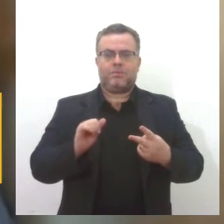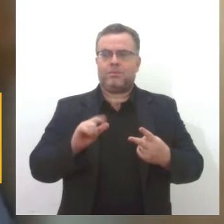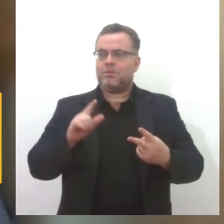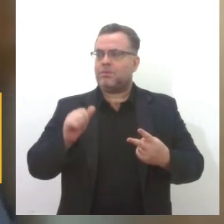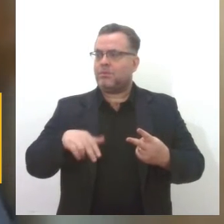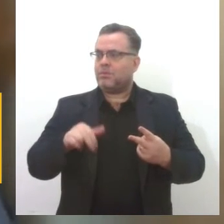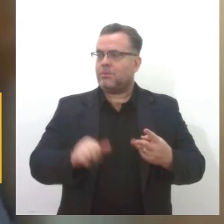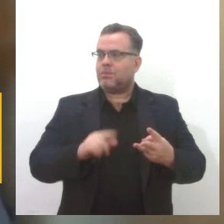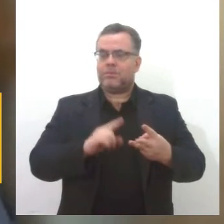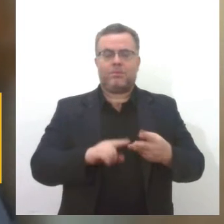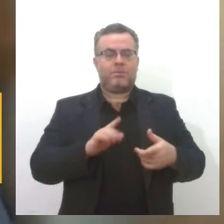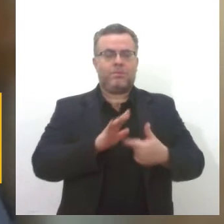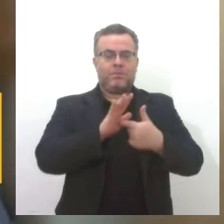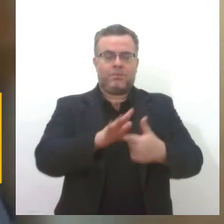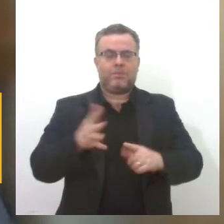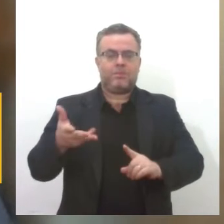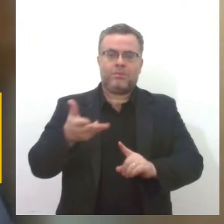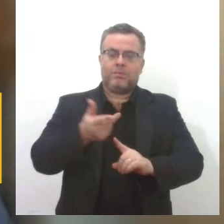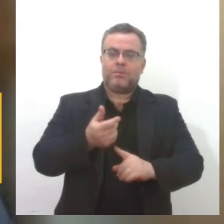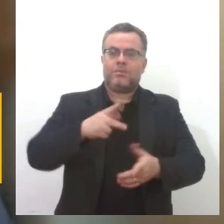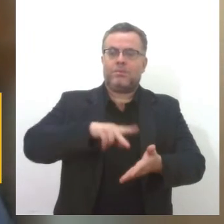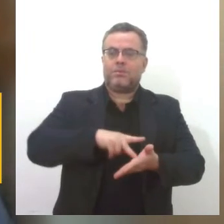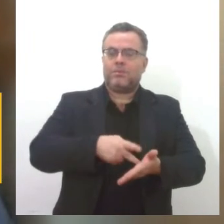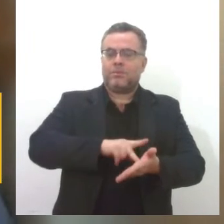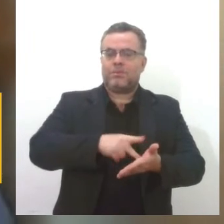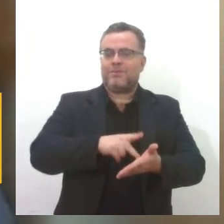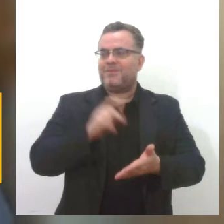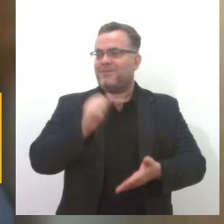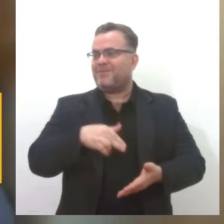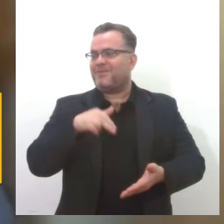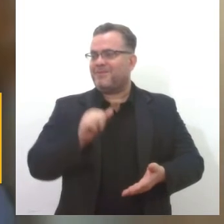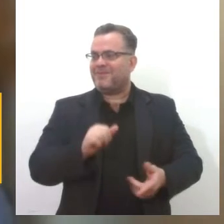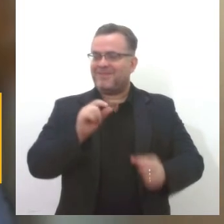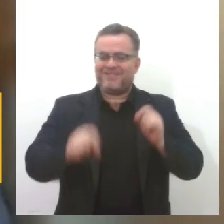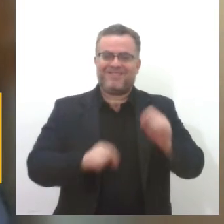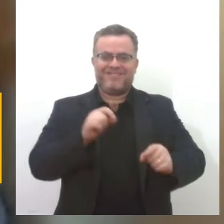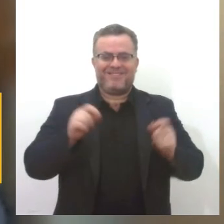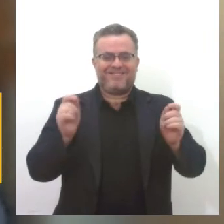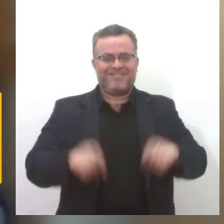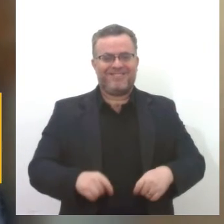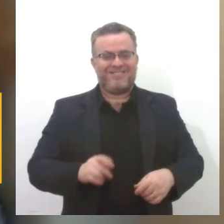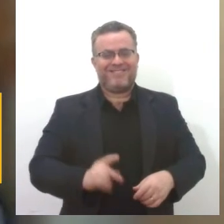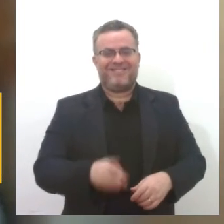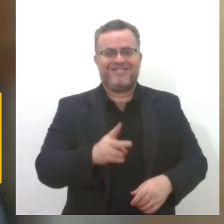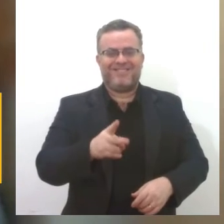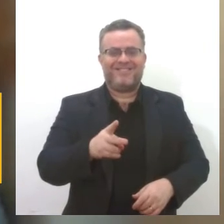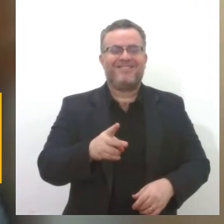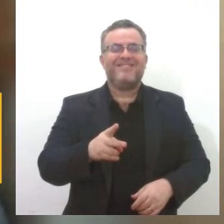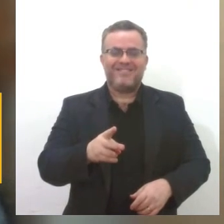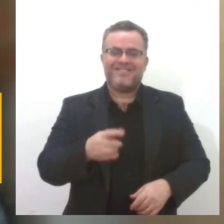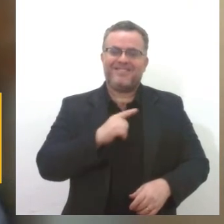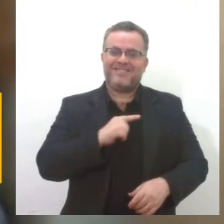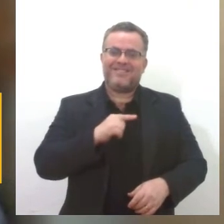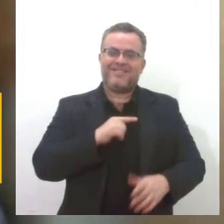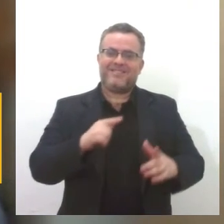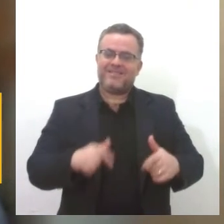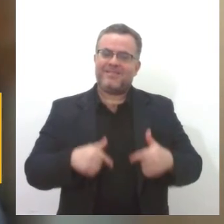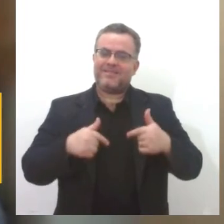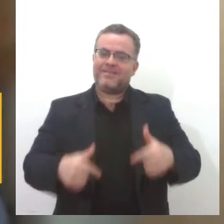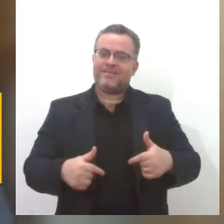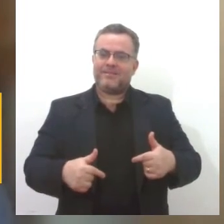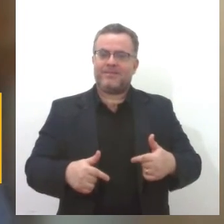apresentação artística também com a bailarina Ana Kodowski, que a gente também vai ter atividades lúdicas, para também